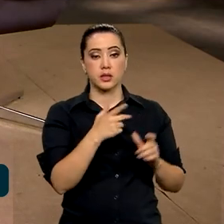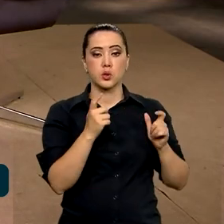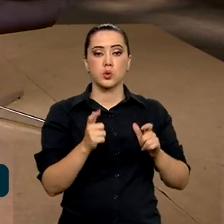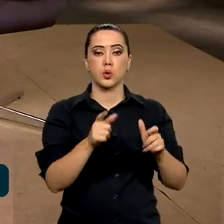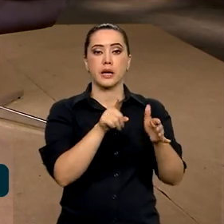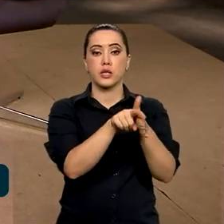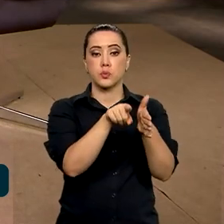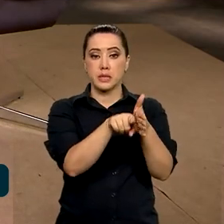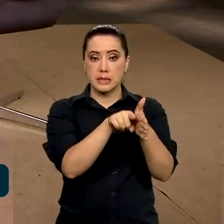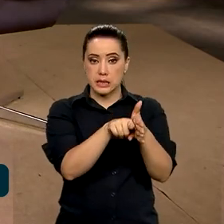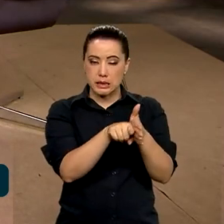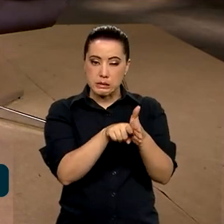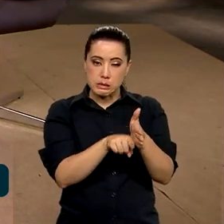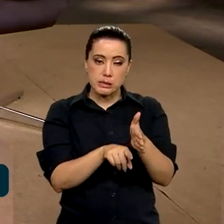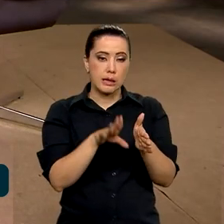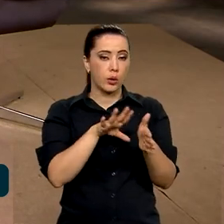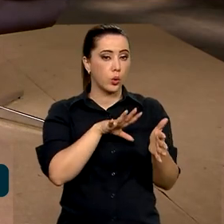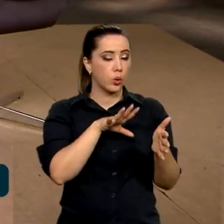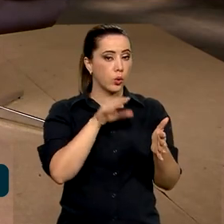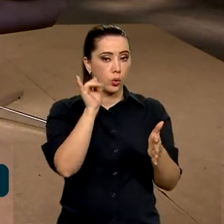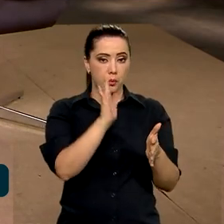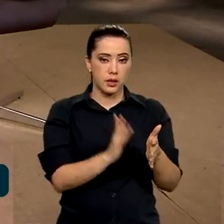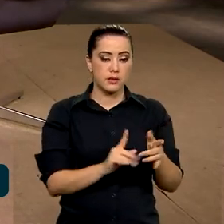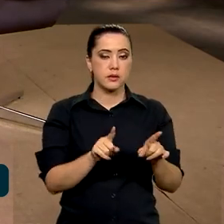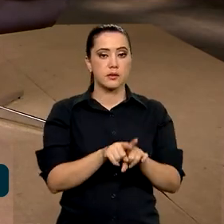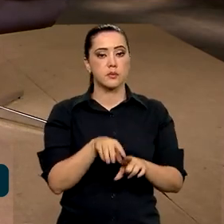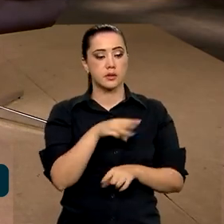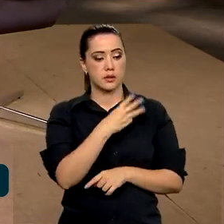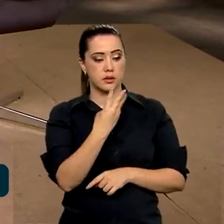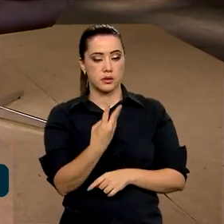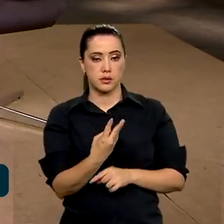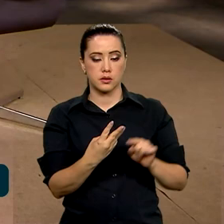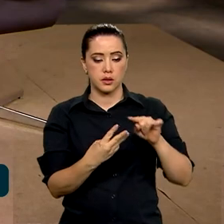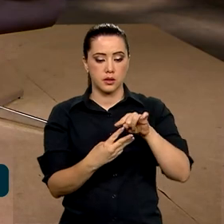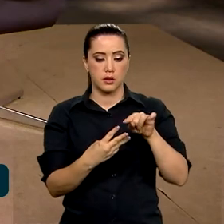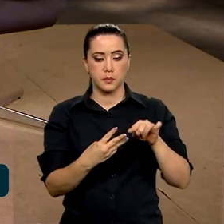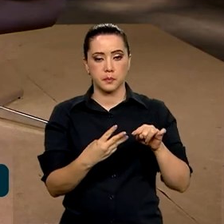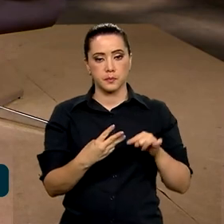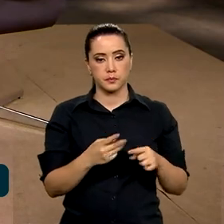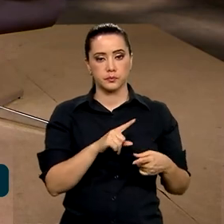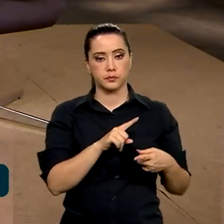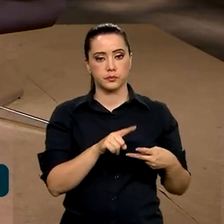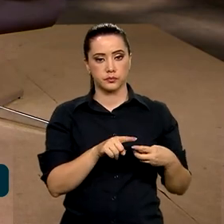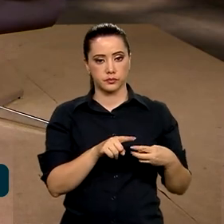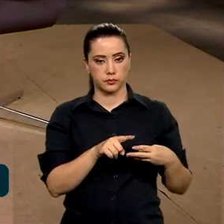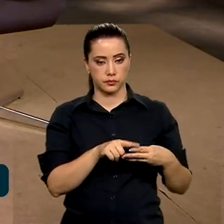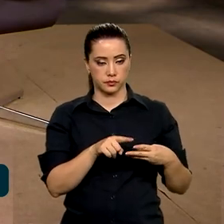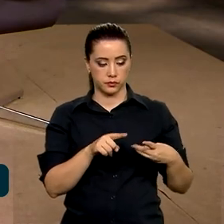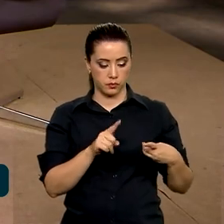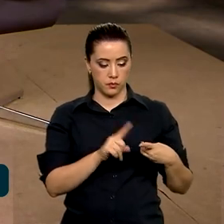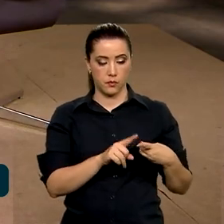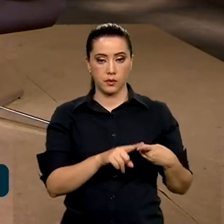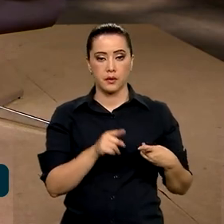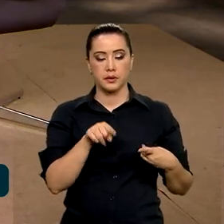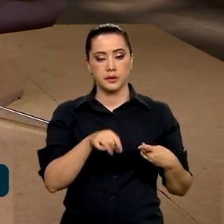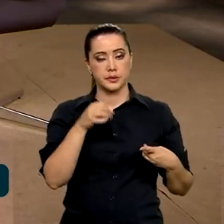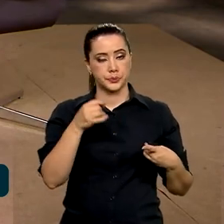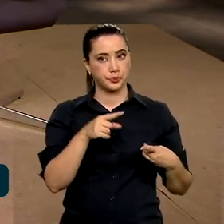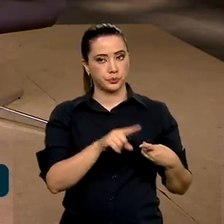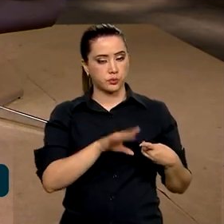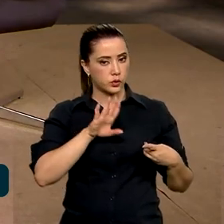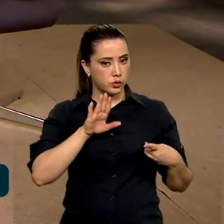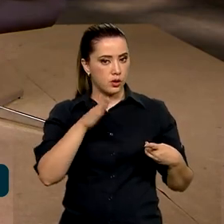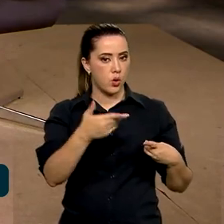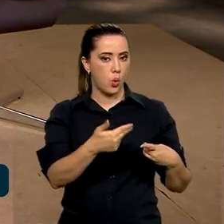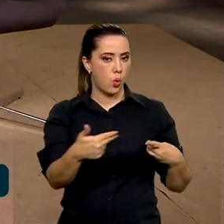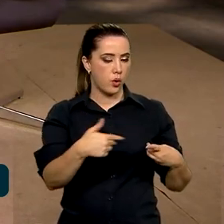pesquisa pelo Brasil todo. Tem três tipos de centros de pesquisa. Então, tem os centros de pesquisa que a gente fala mais voltados